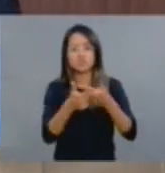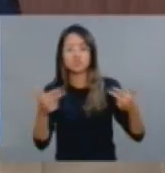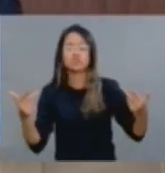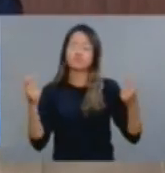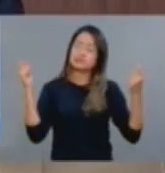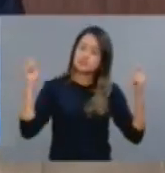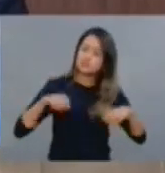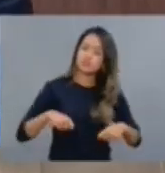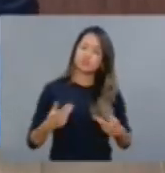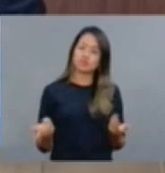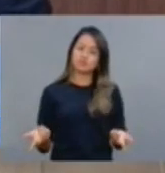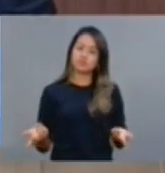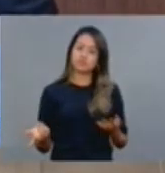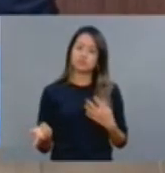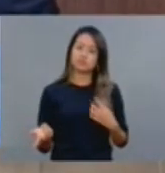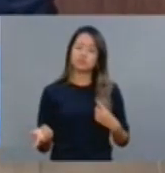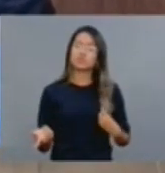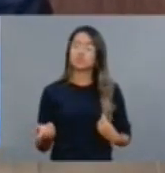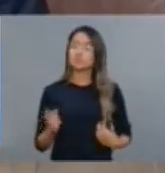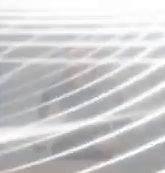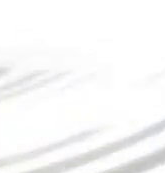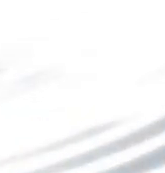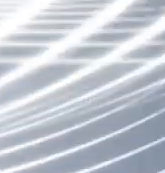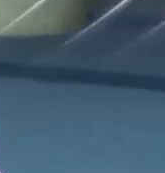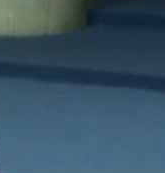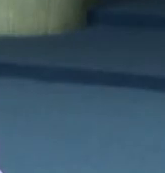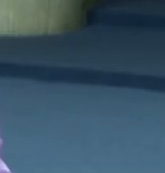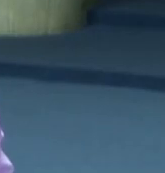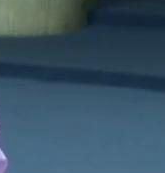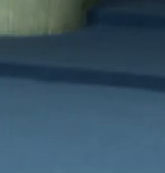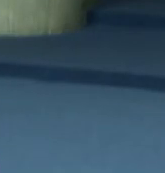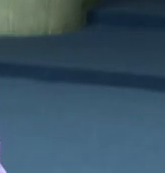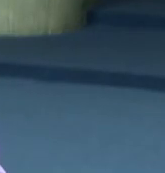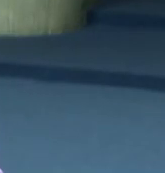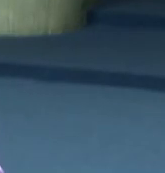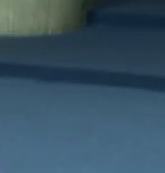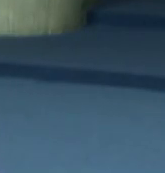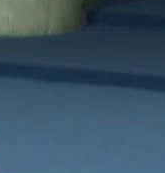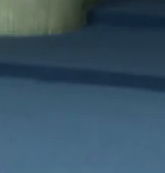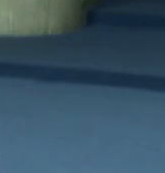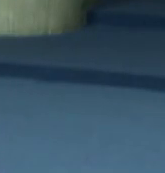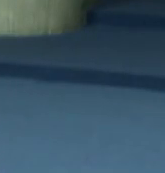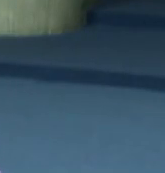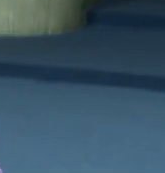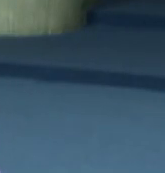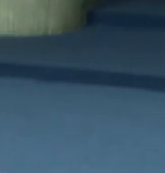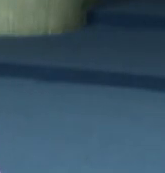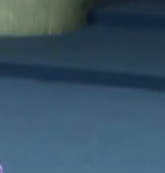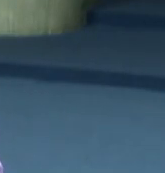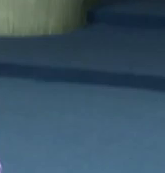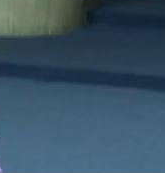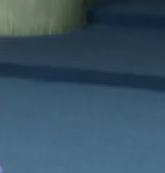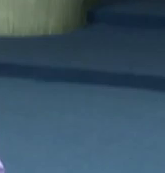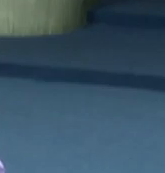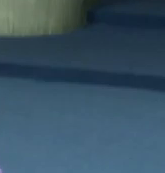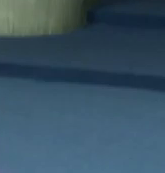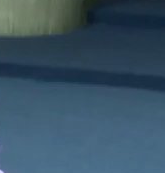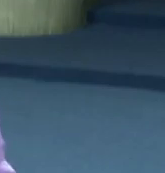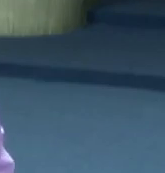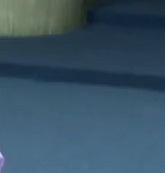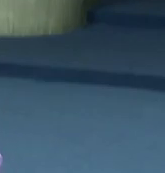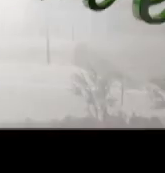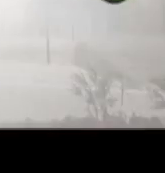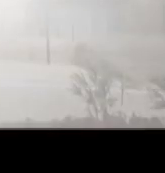discussões e todos os segmentos. No próximo bloco, Política Nacional pauta debates novamente.